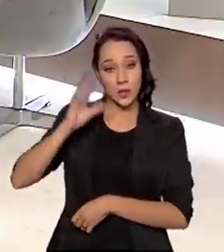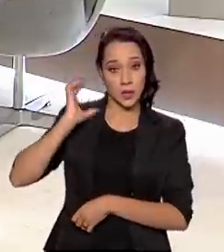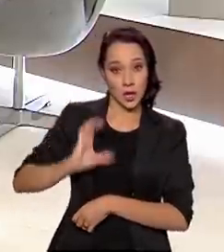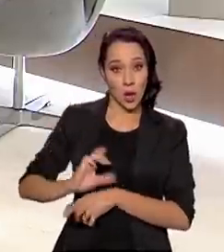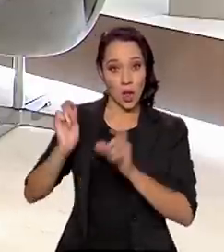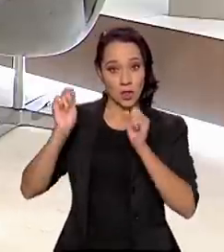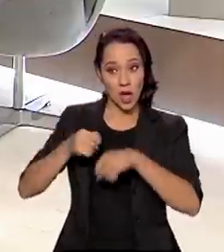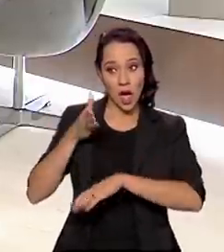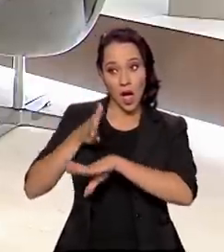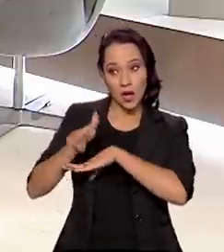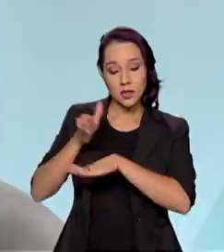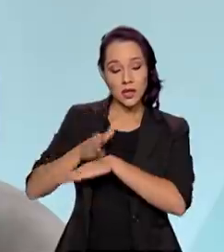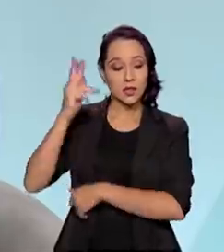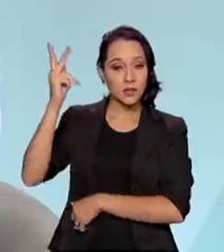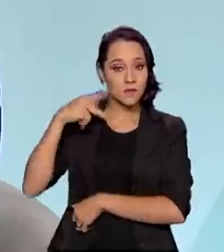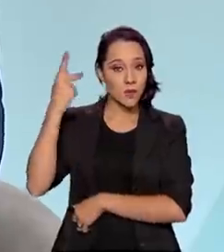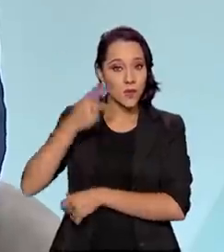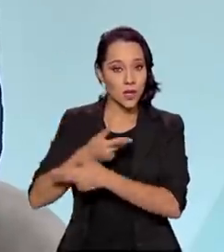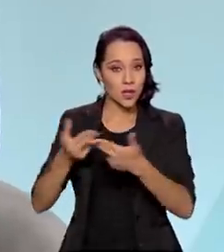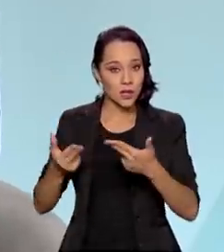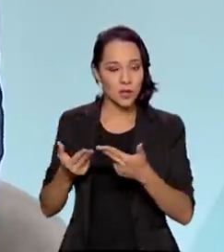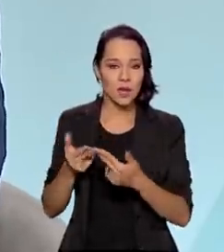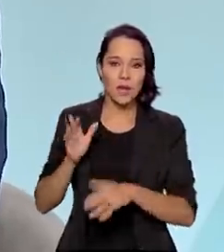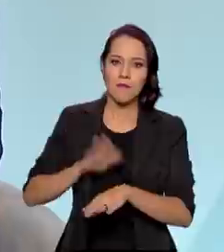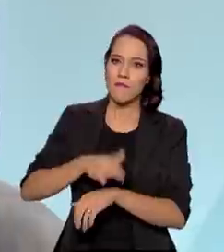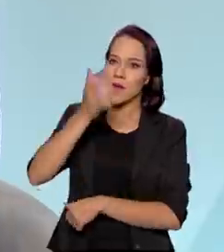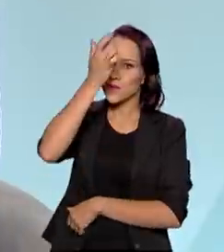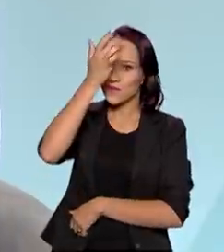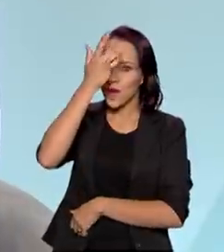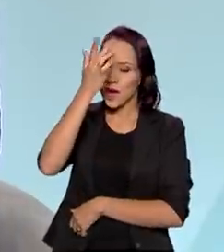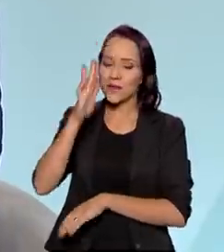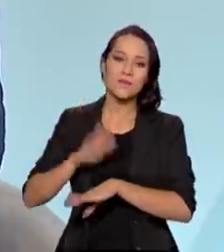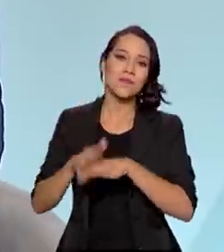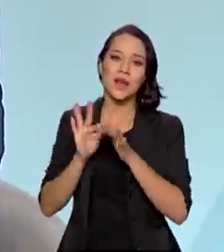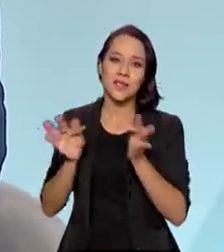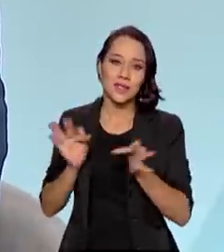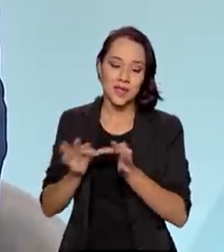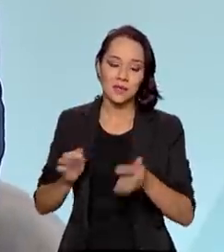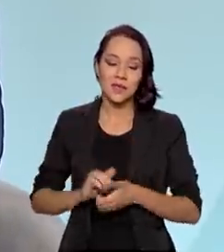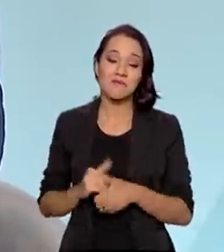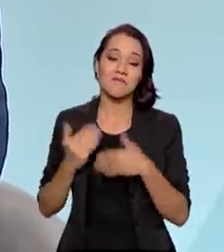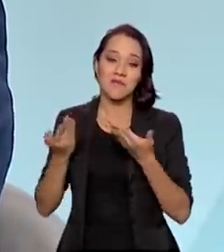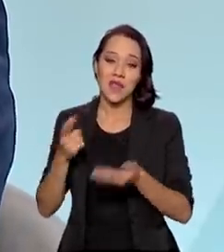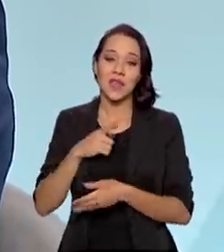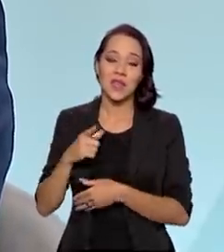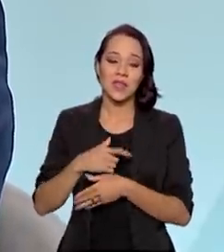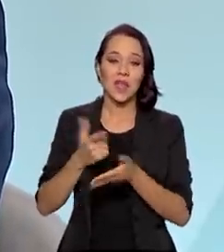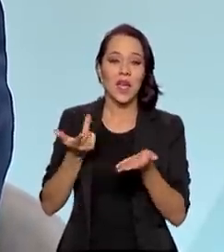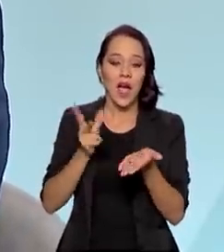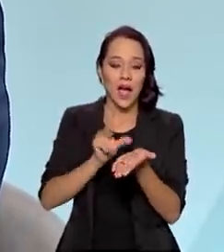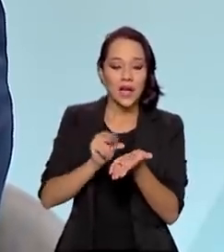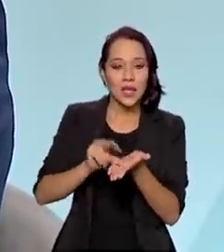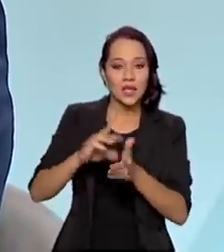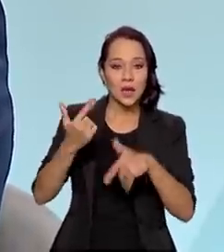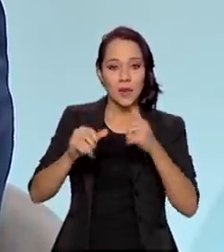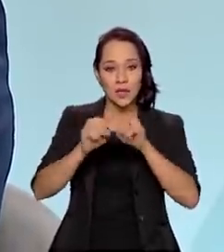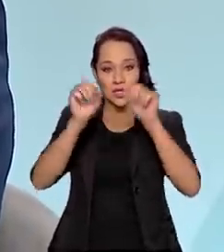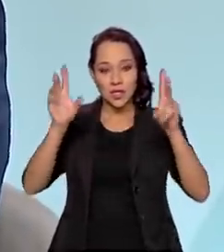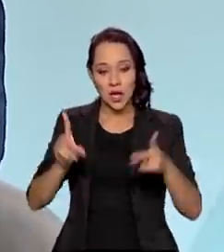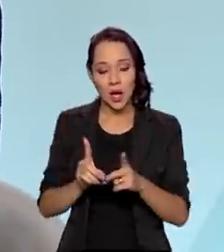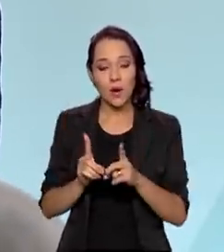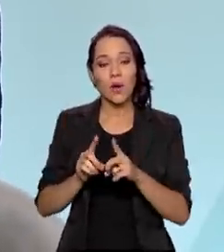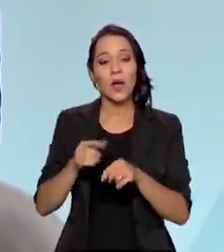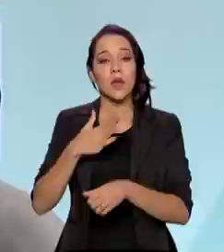possa ter acesso a essas políticas de uma maneira mais facilitada, mais simples. E aí que entra a Carteira de Trabalho Digital e o meu INSS.